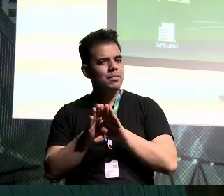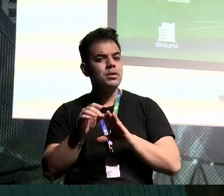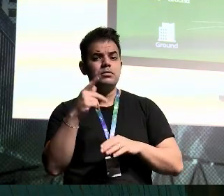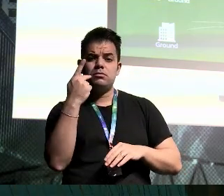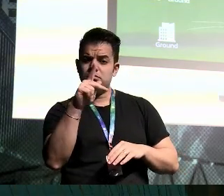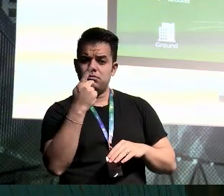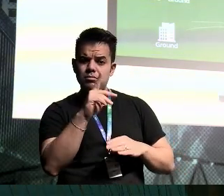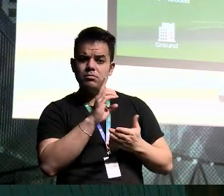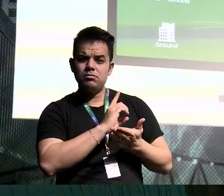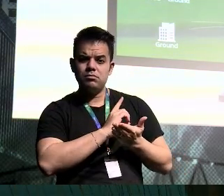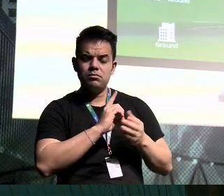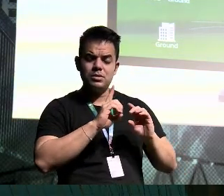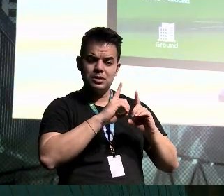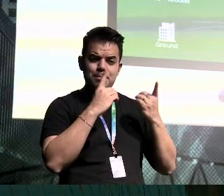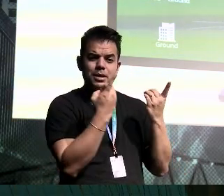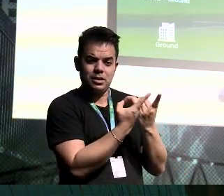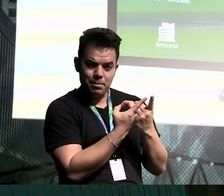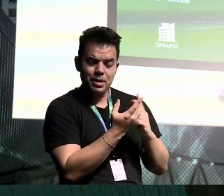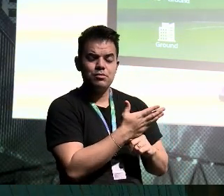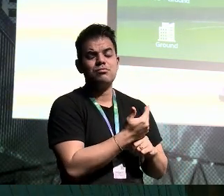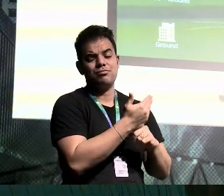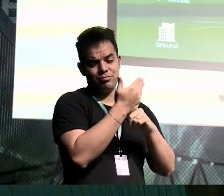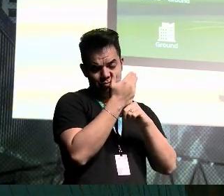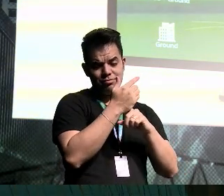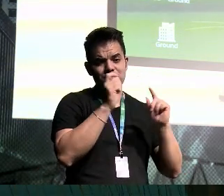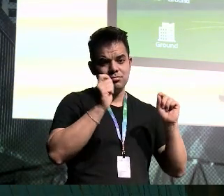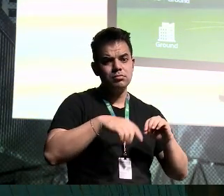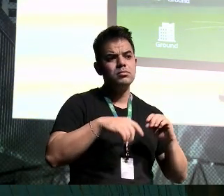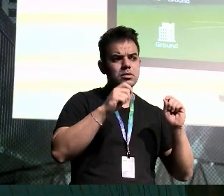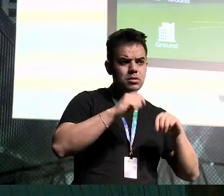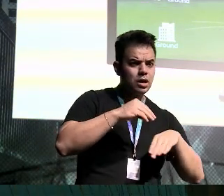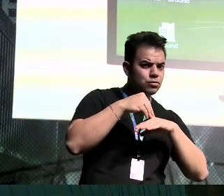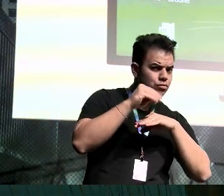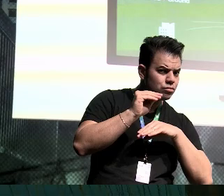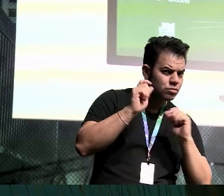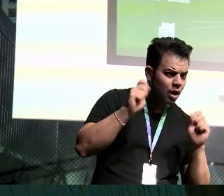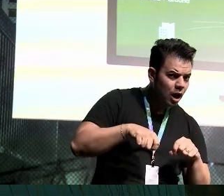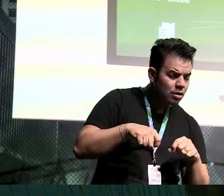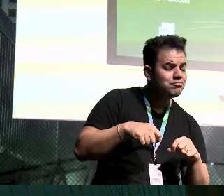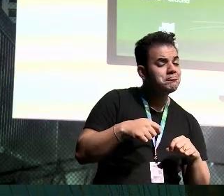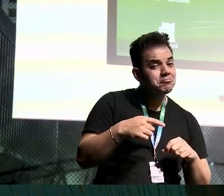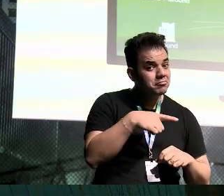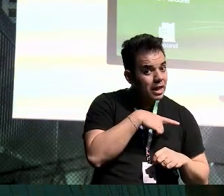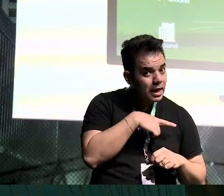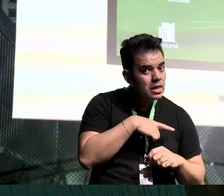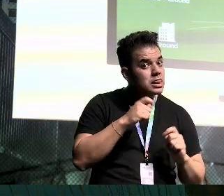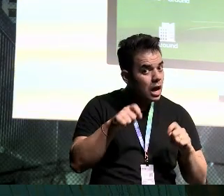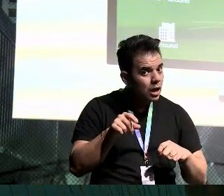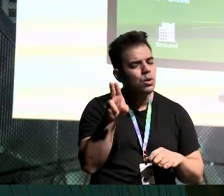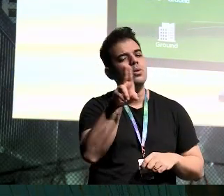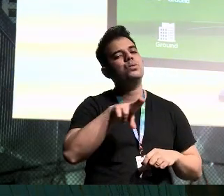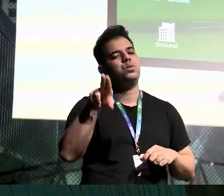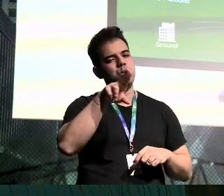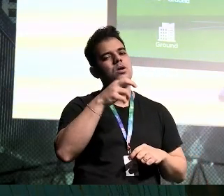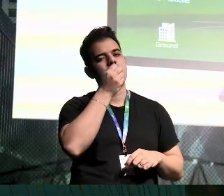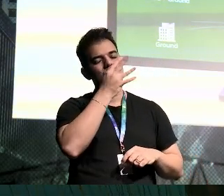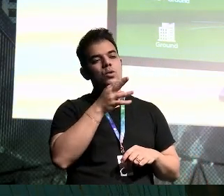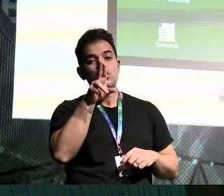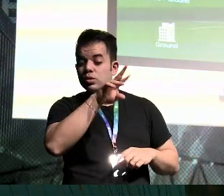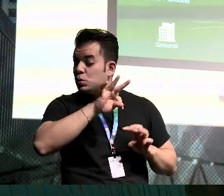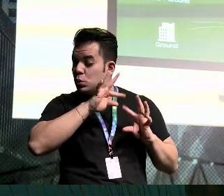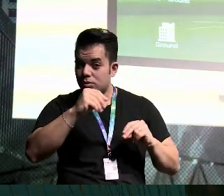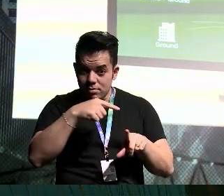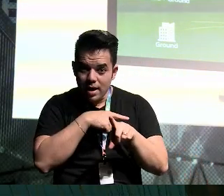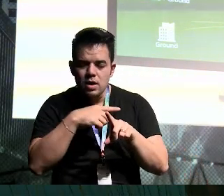departamento de tecnologia, no seu on-premise. É recomendado? Olha, se você tem, use, na verdade, use aquilo que você tem